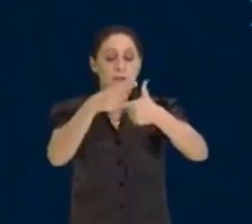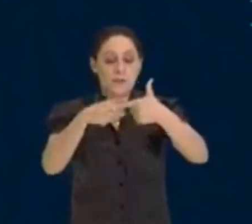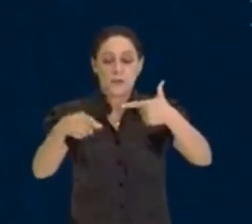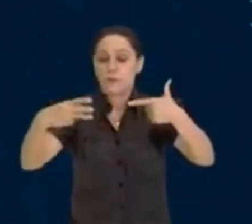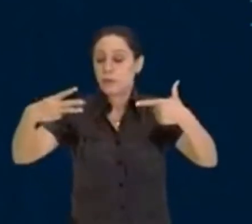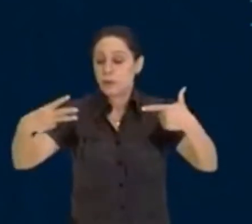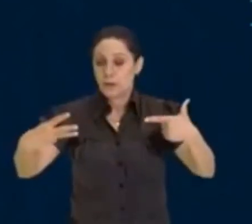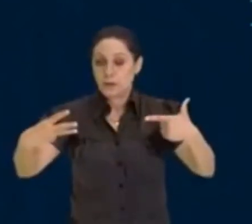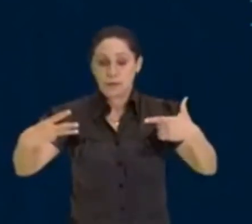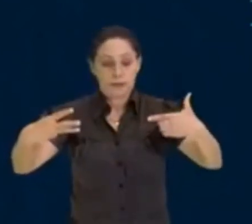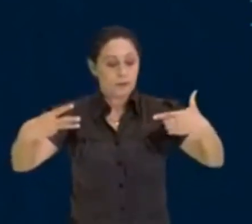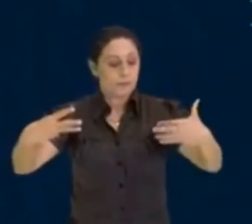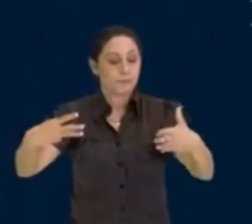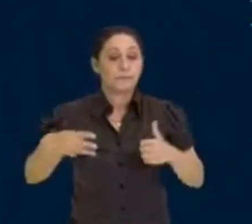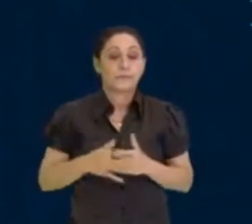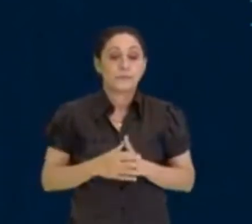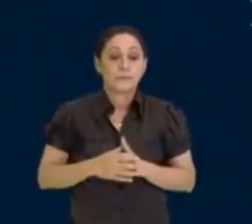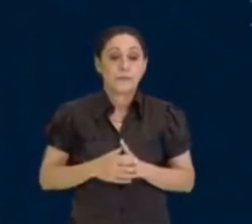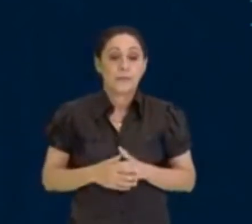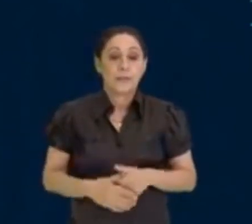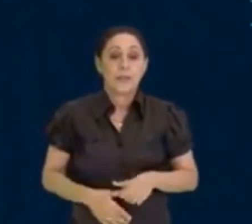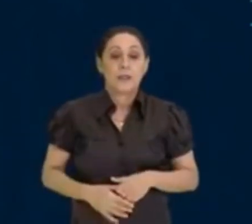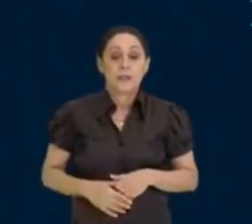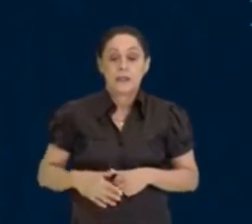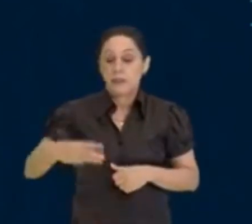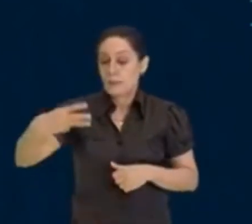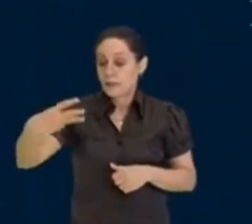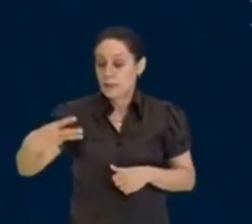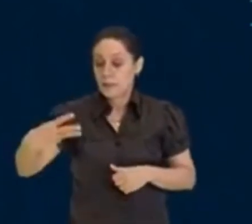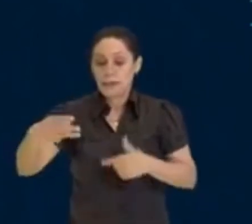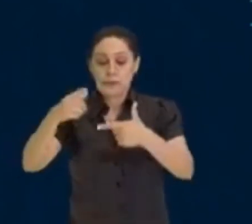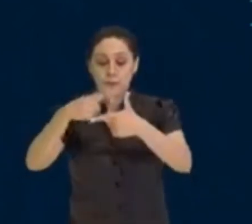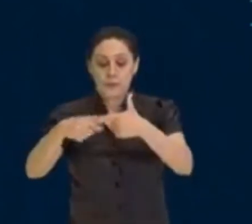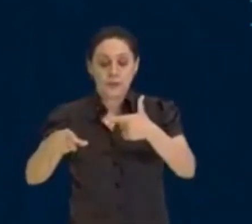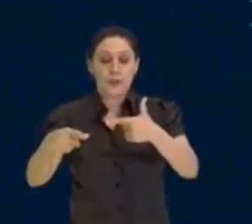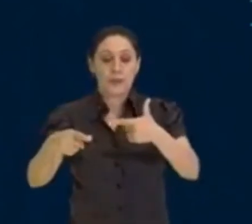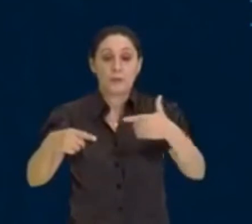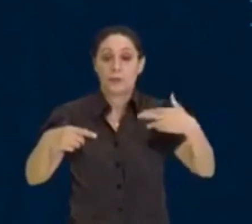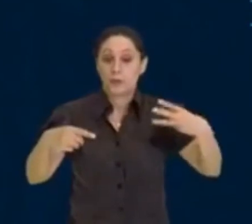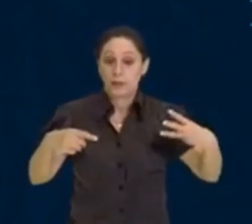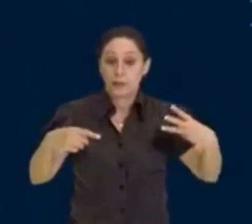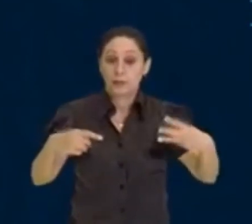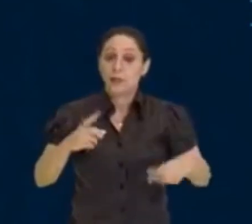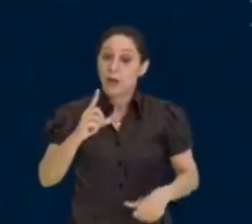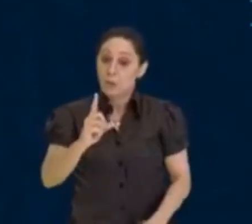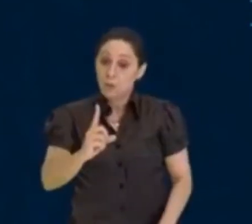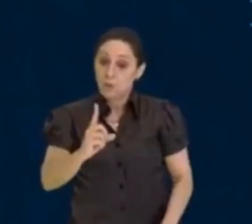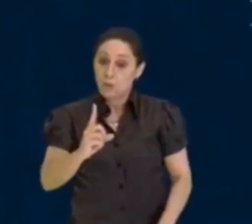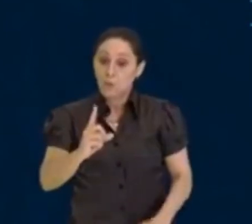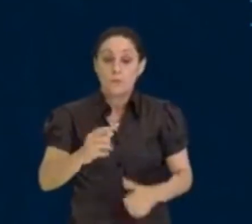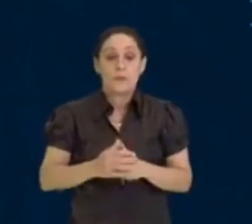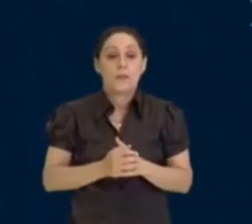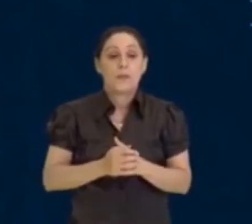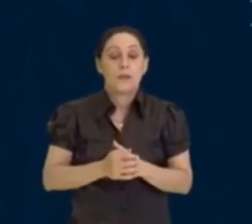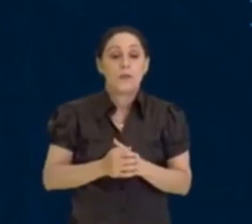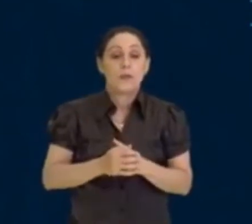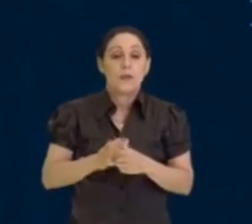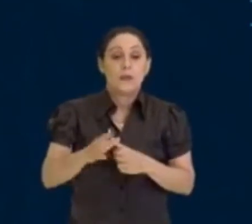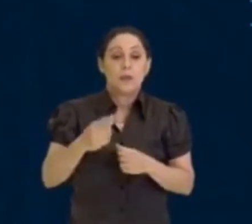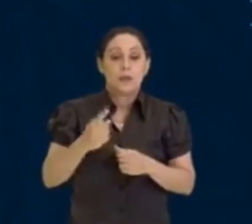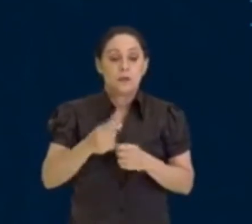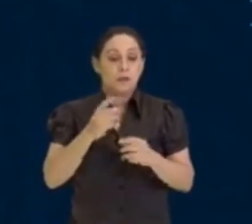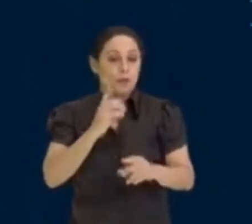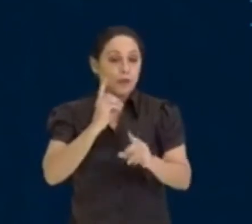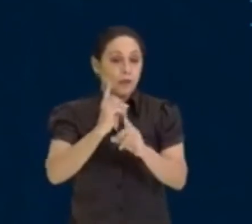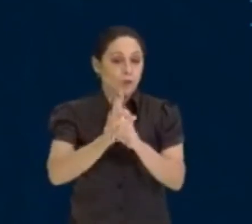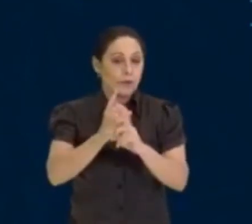3 dividido por 3, dá 1, e quando você encontra o valor 1, quando você chega nesse